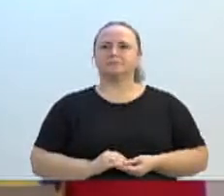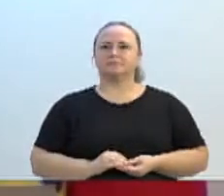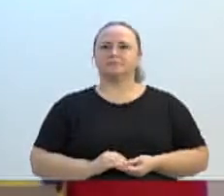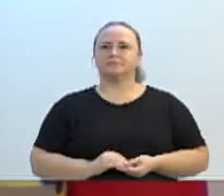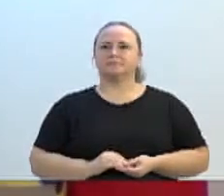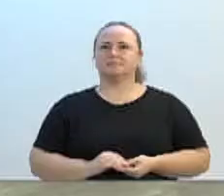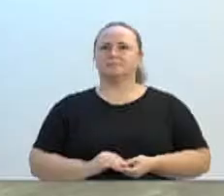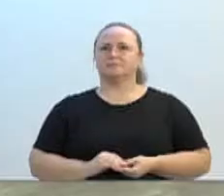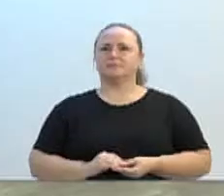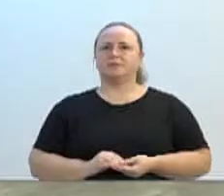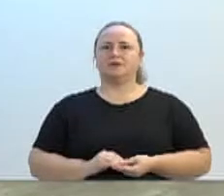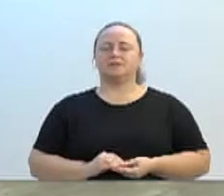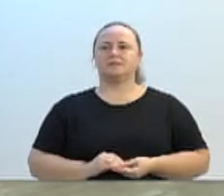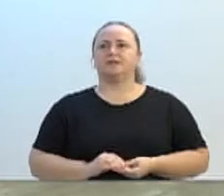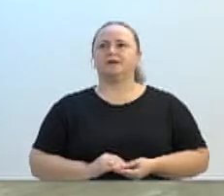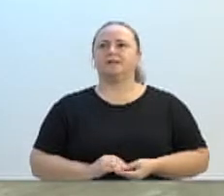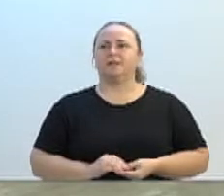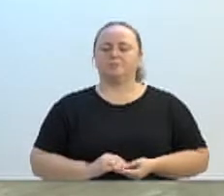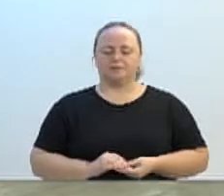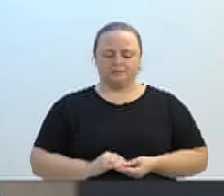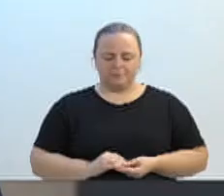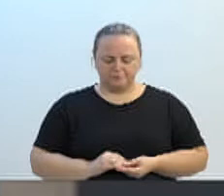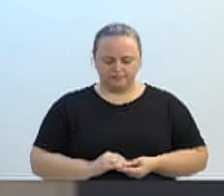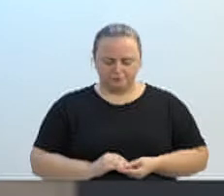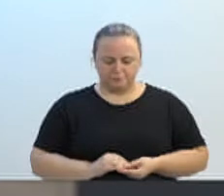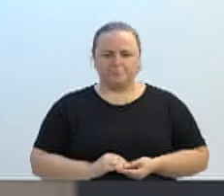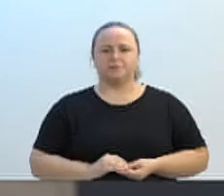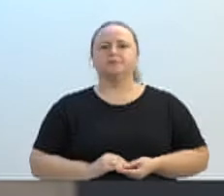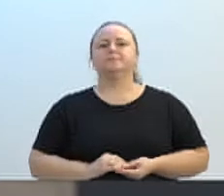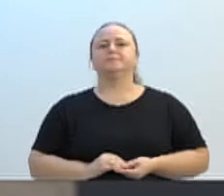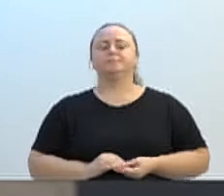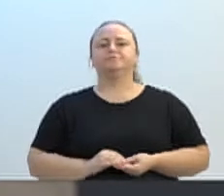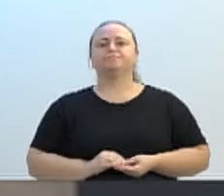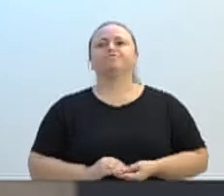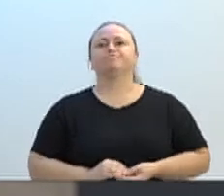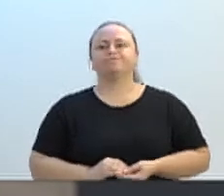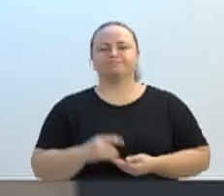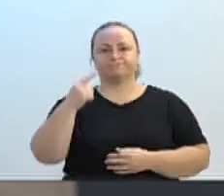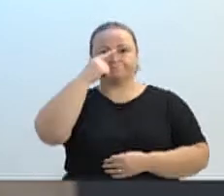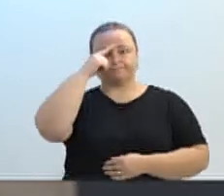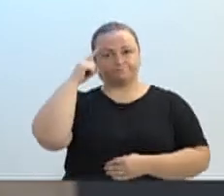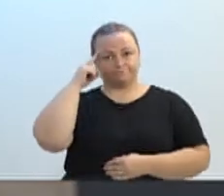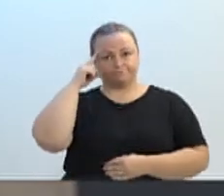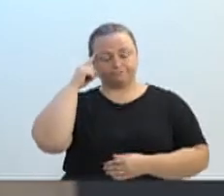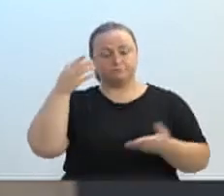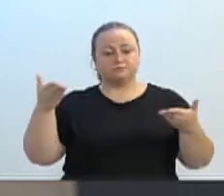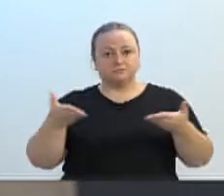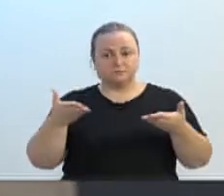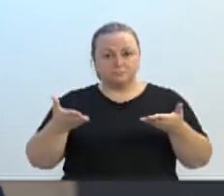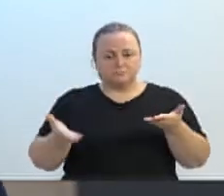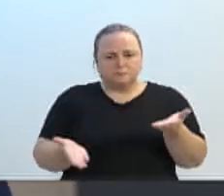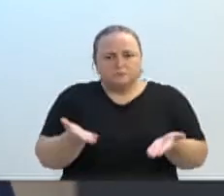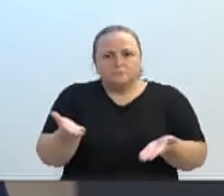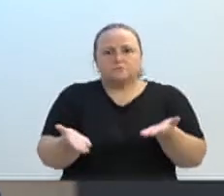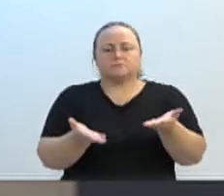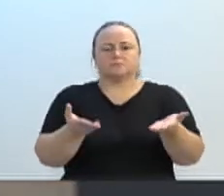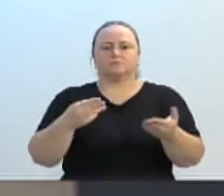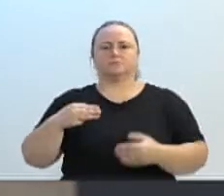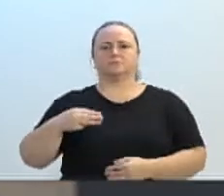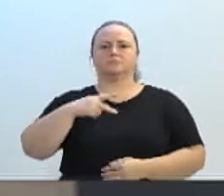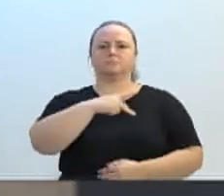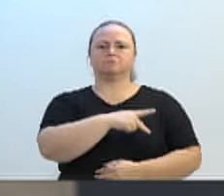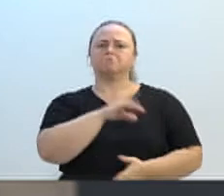do orador, em a parte, o vereador Gilson de Souza. Vereador Ito, o que tem que se enaltecer aqui, né, vereador Bruno, é o trabalho do Ministério Público.